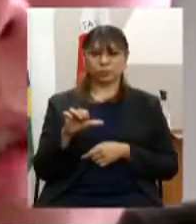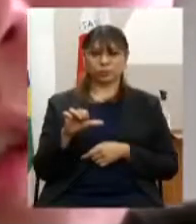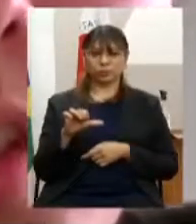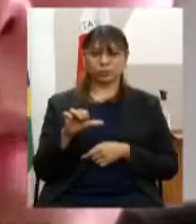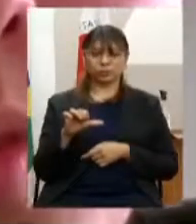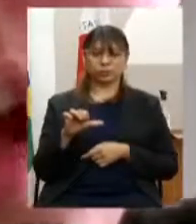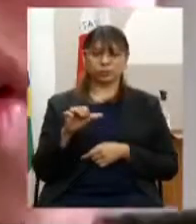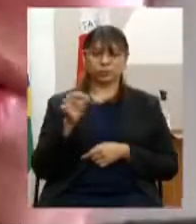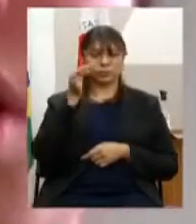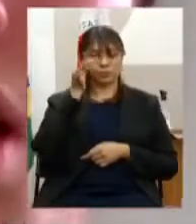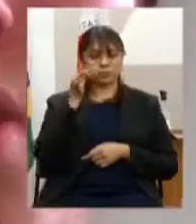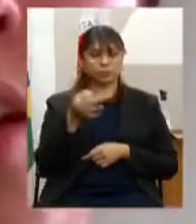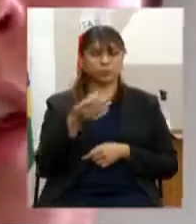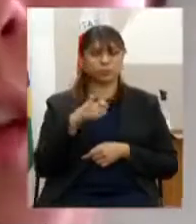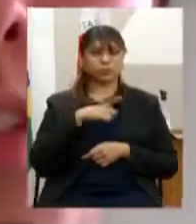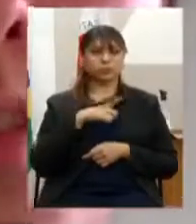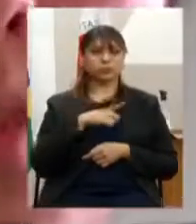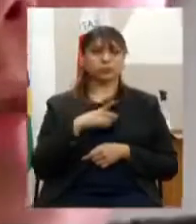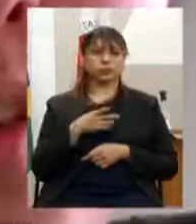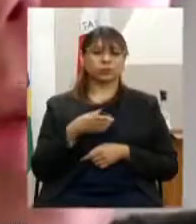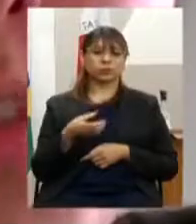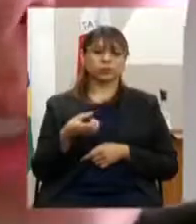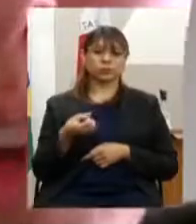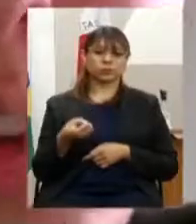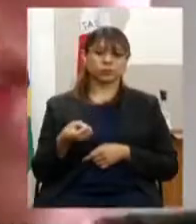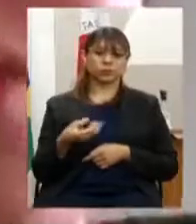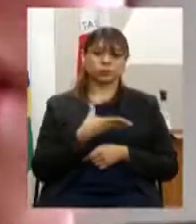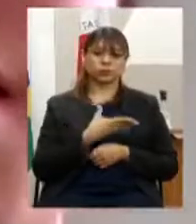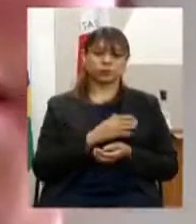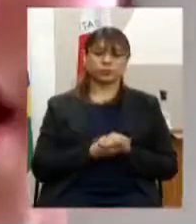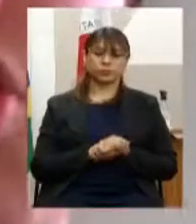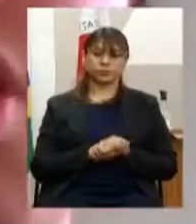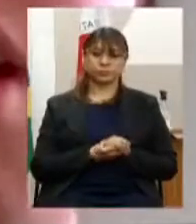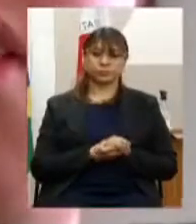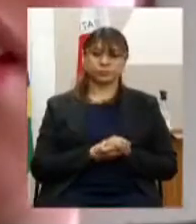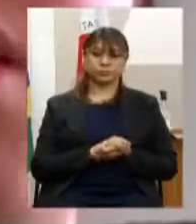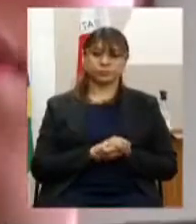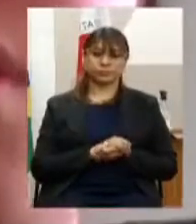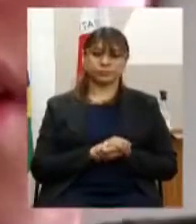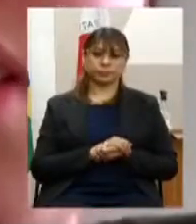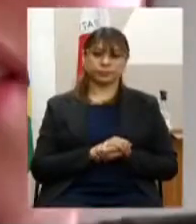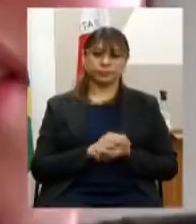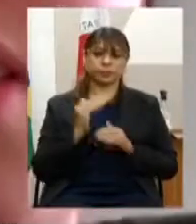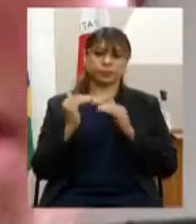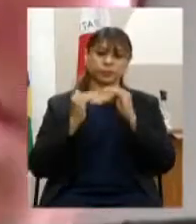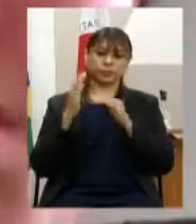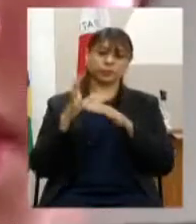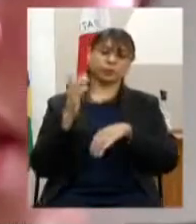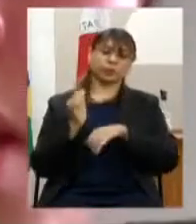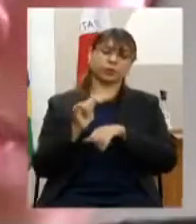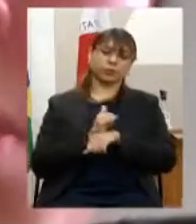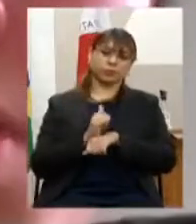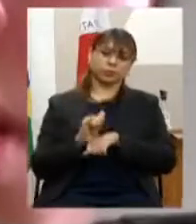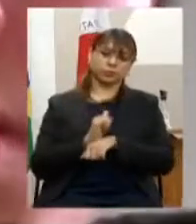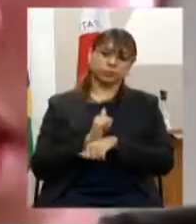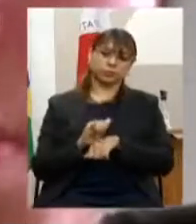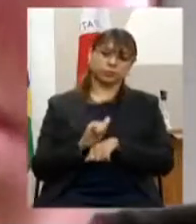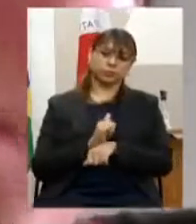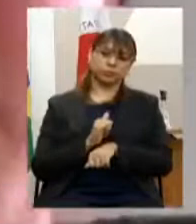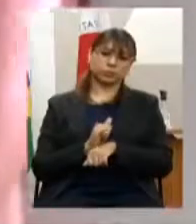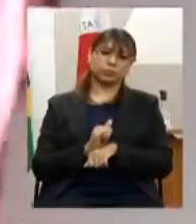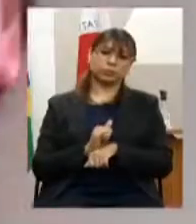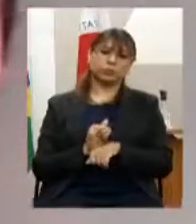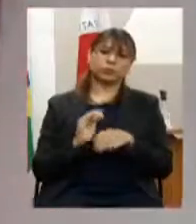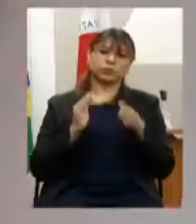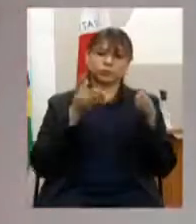dependente químico com nova redação conforme se segue finalidade desenvolver estratégias voltadas à promoção das pessoas